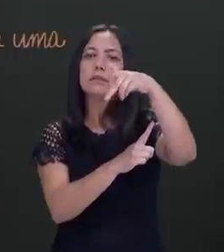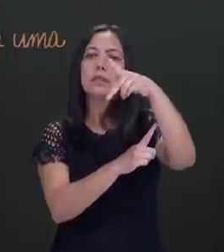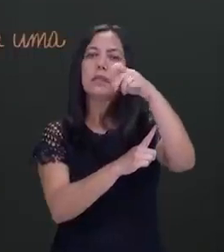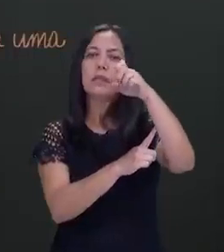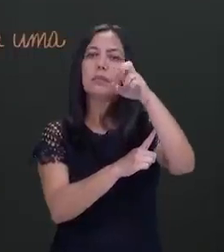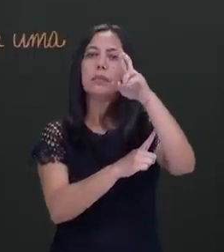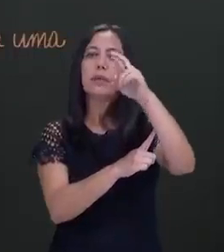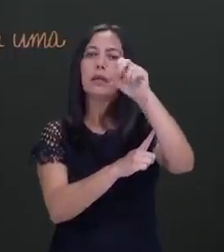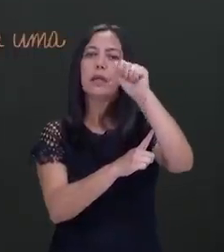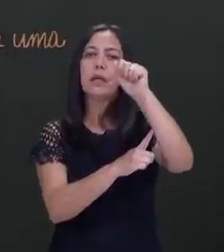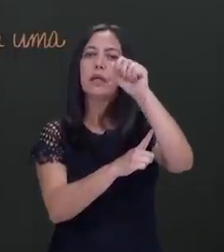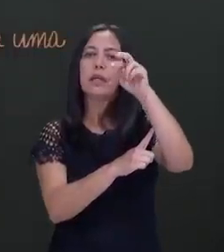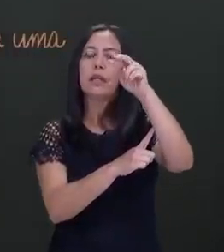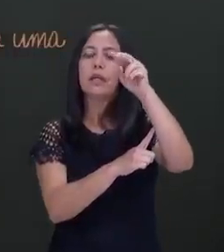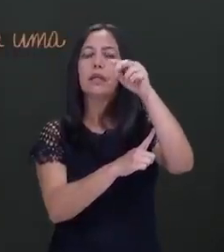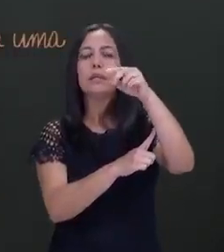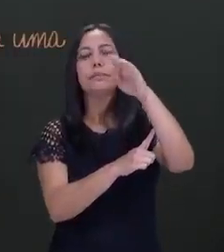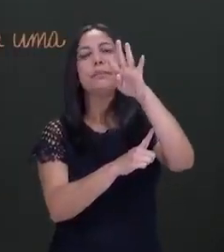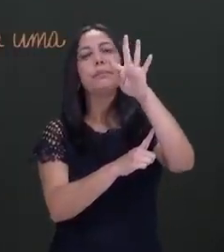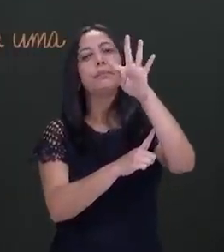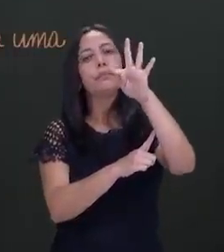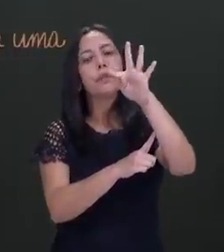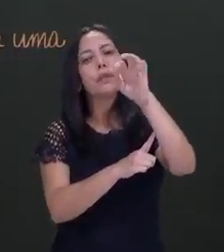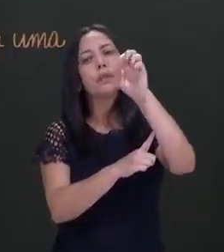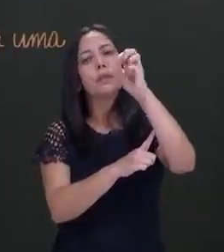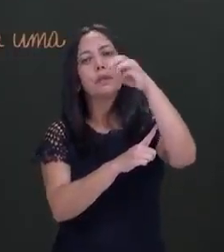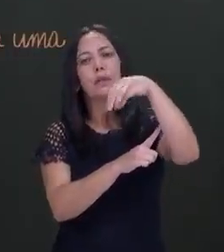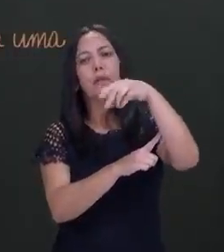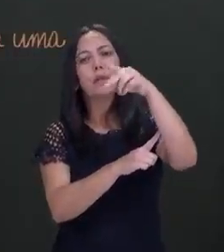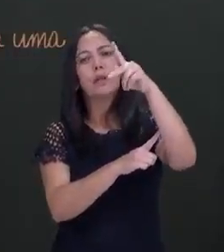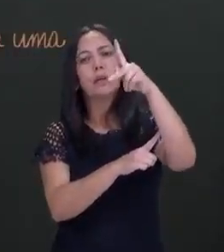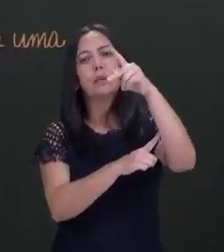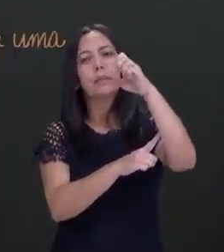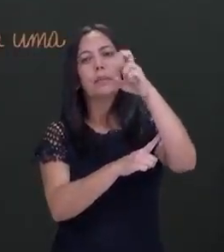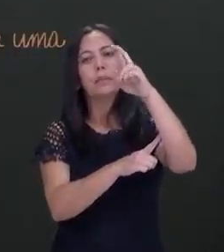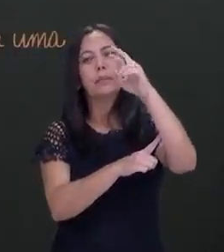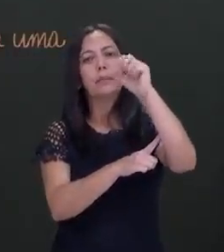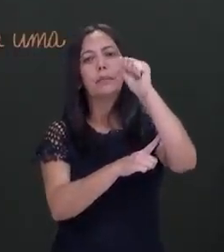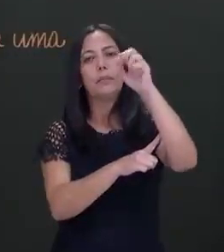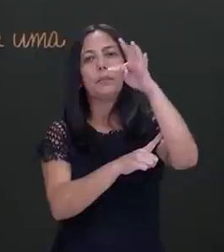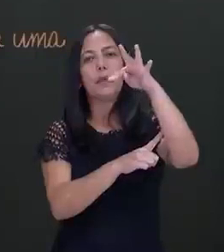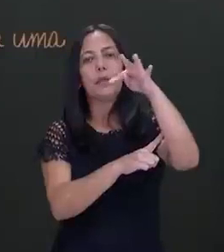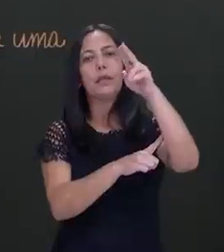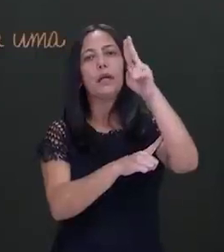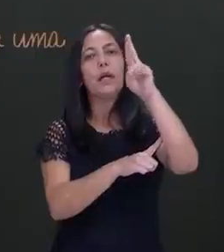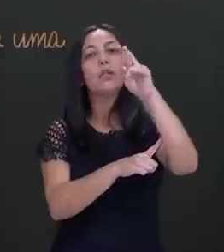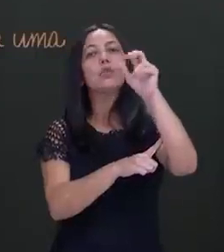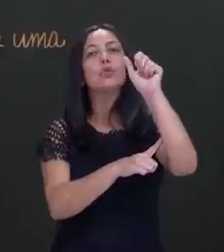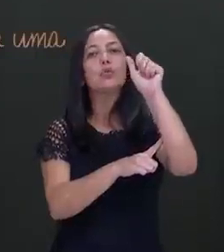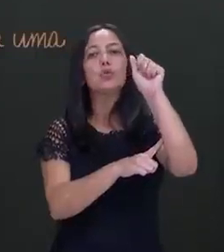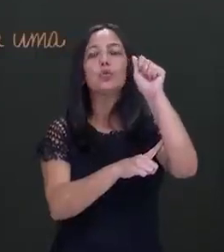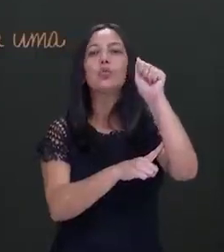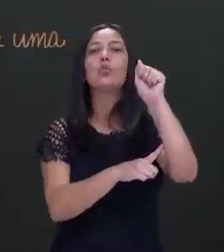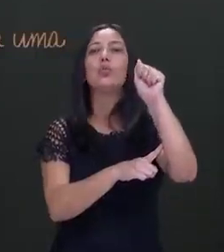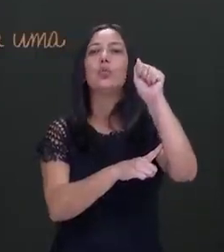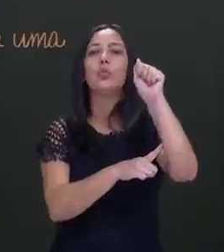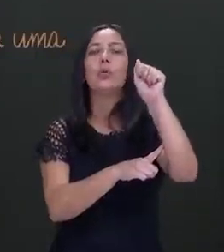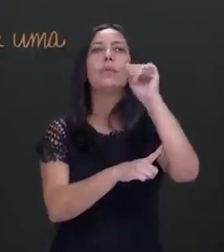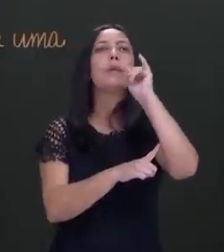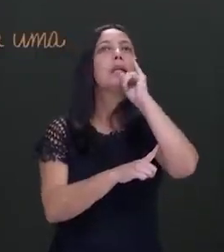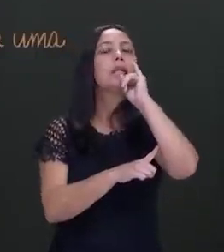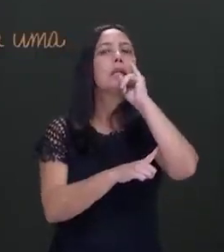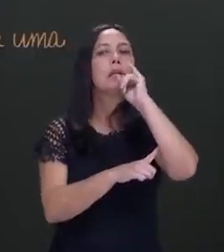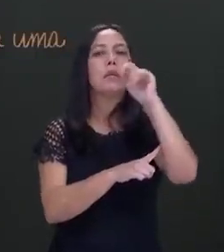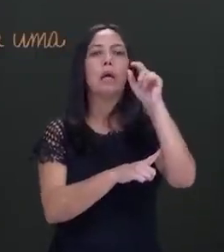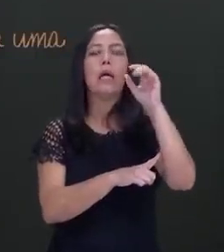olha a definição, é uma grandeza escalar. Eu tenho um número, eu tenho um dado preciso. Então, quando eu falo que está